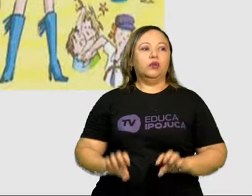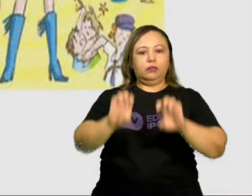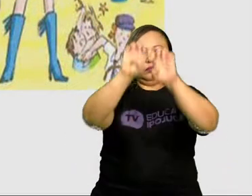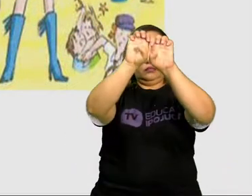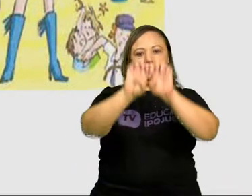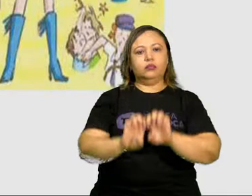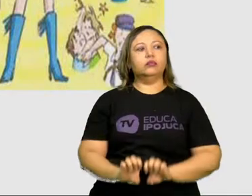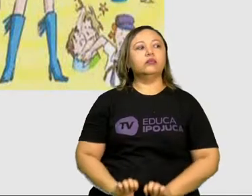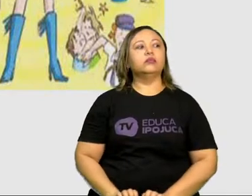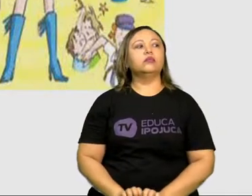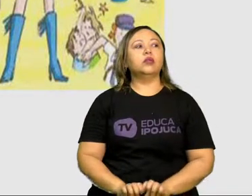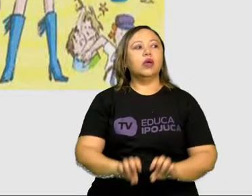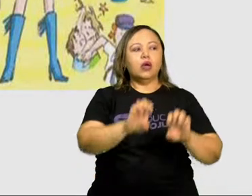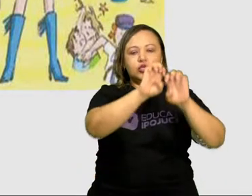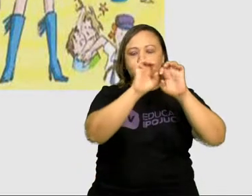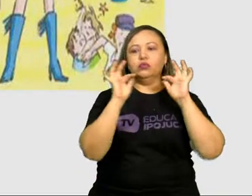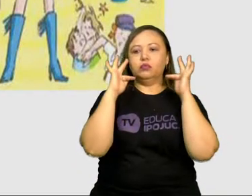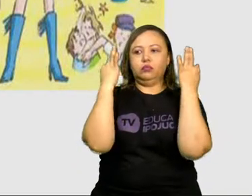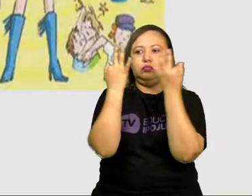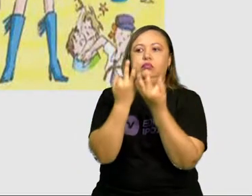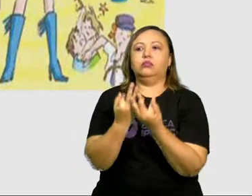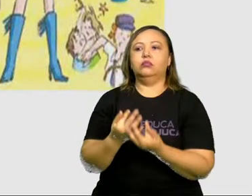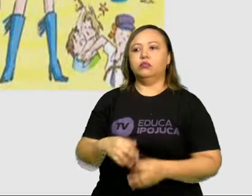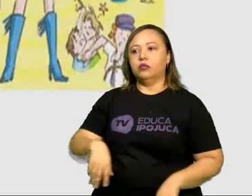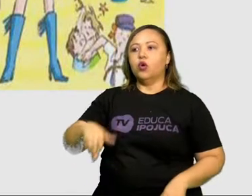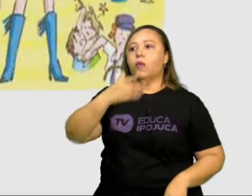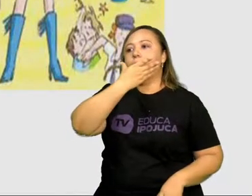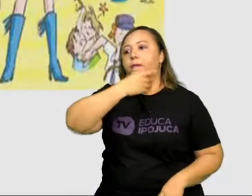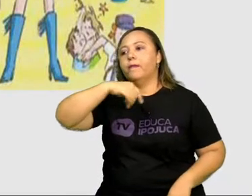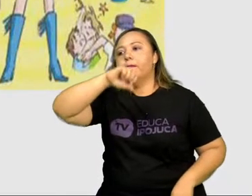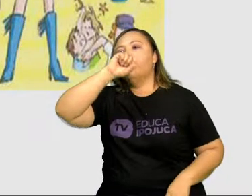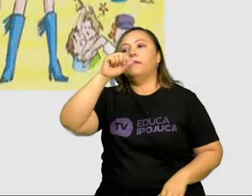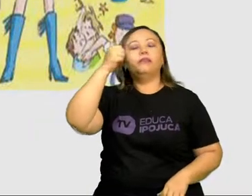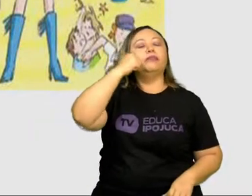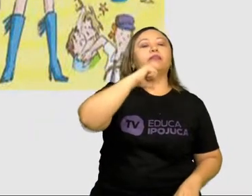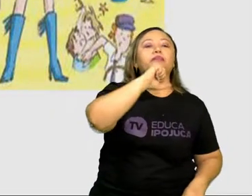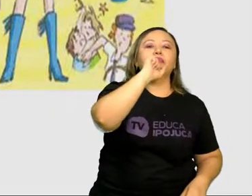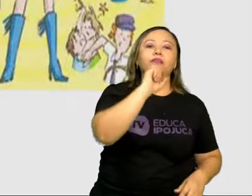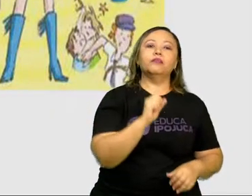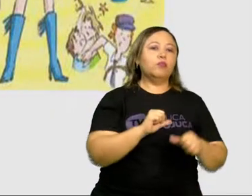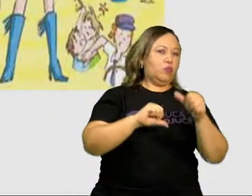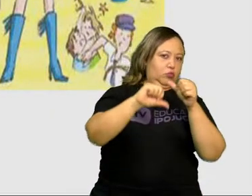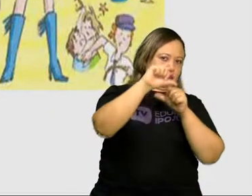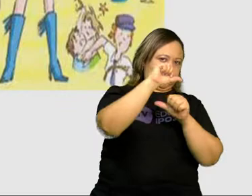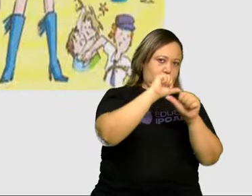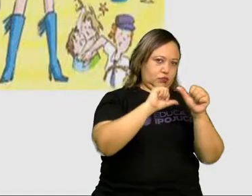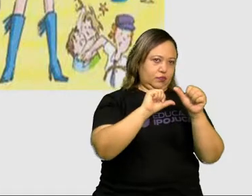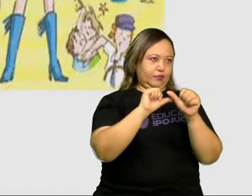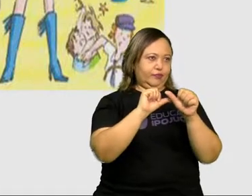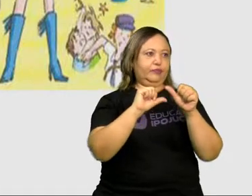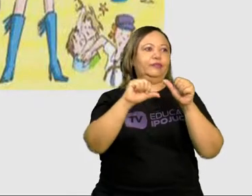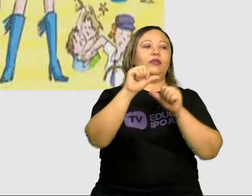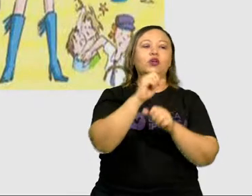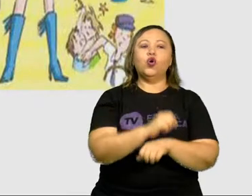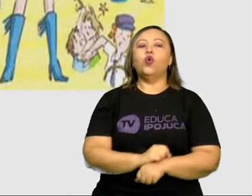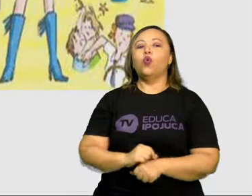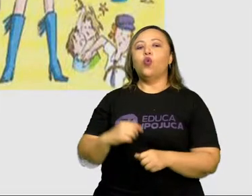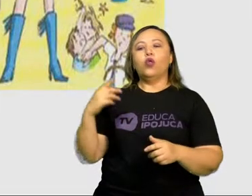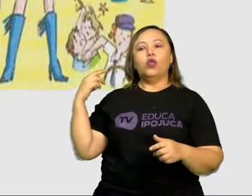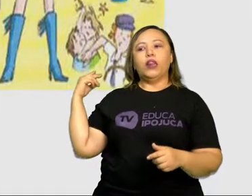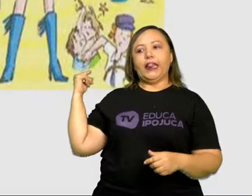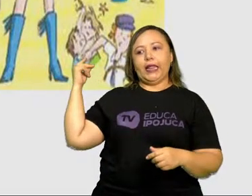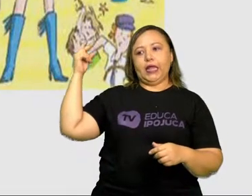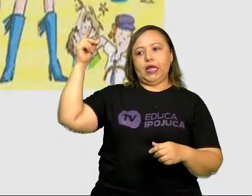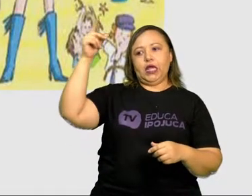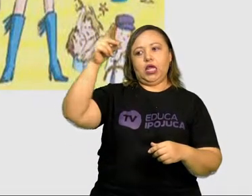Por exemplo, na estrutura familiar, o papel do pai e da mãe tem mudado ao longo dos anos, né? A gente sabe